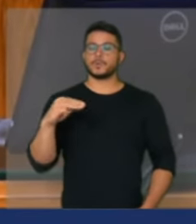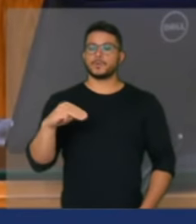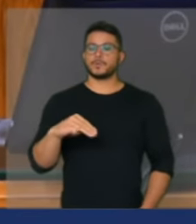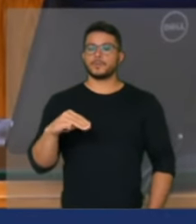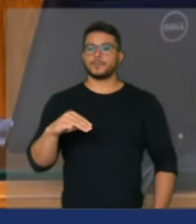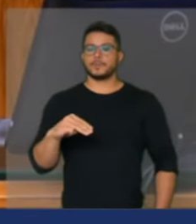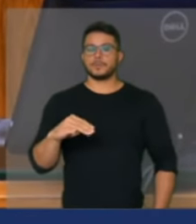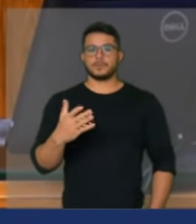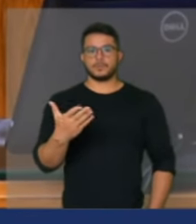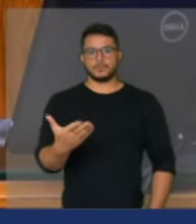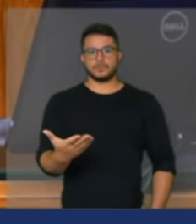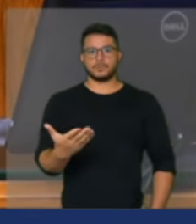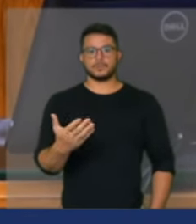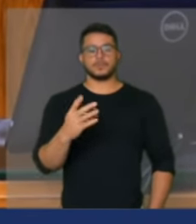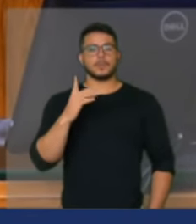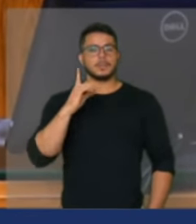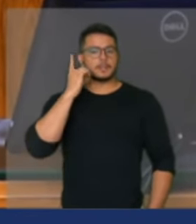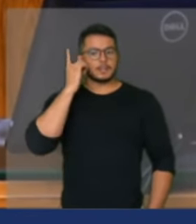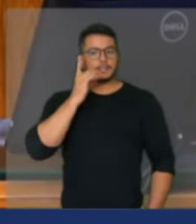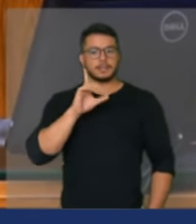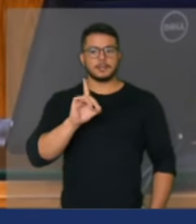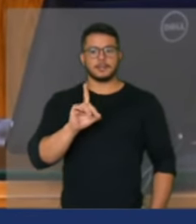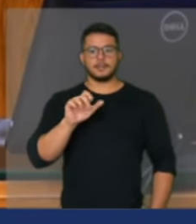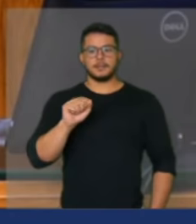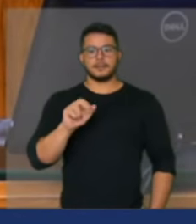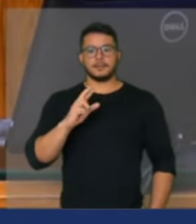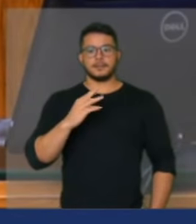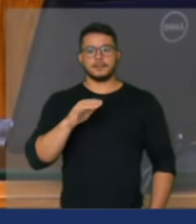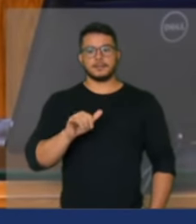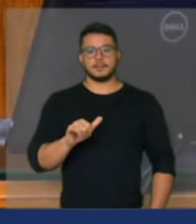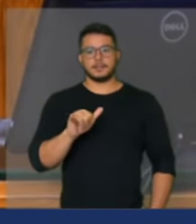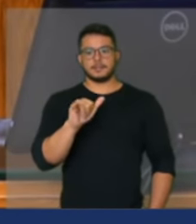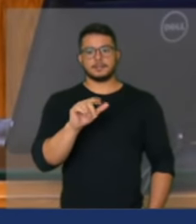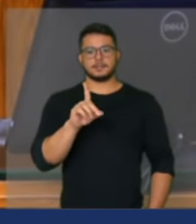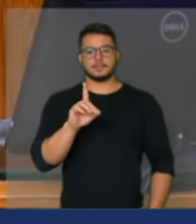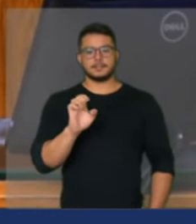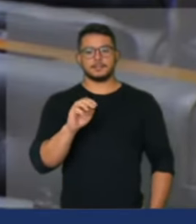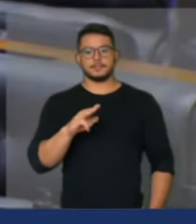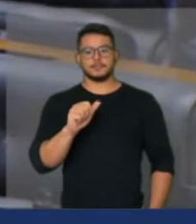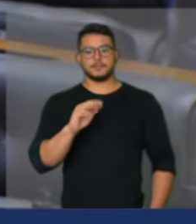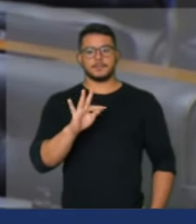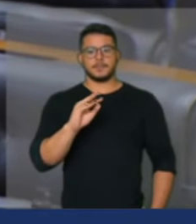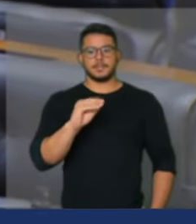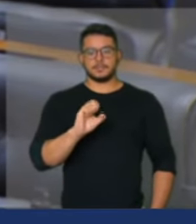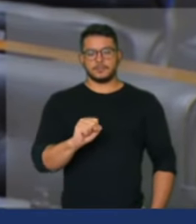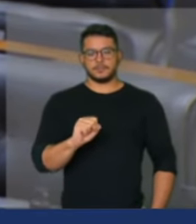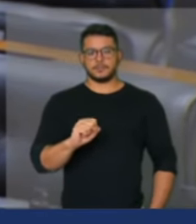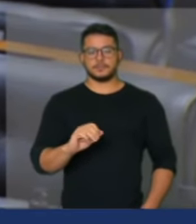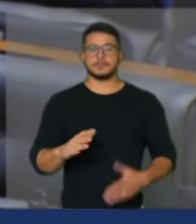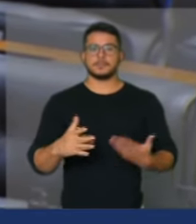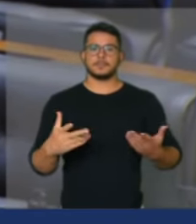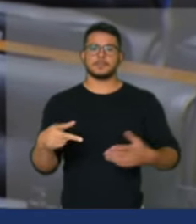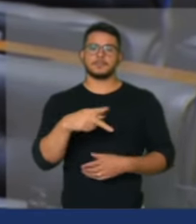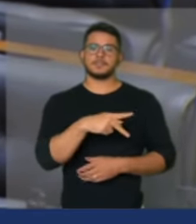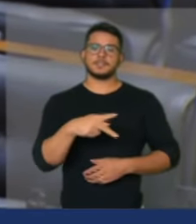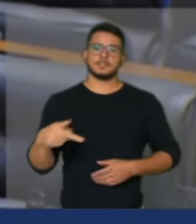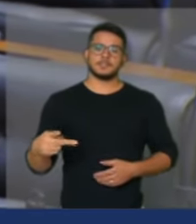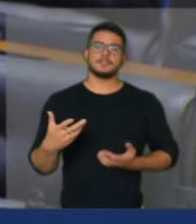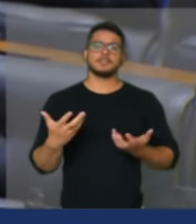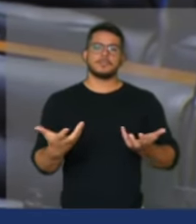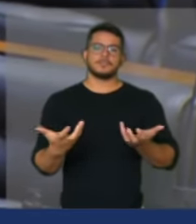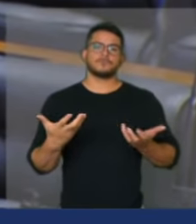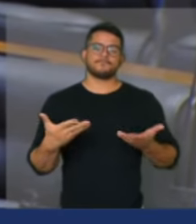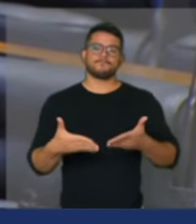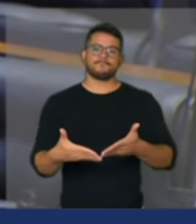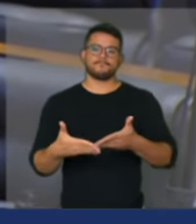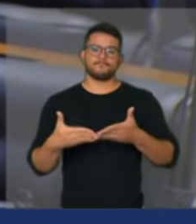comunicado deputado Darcy de Matos senhor presidente eu faço um apelo veemente ao